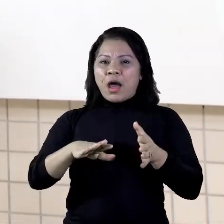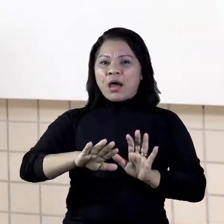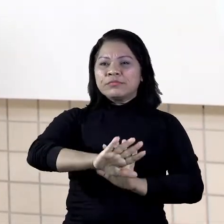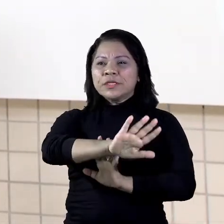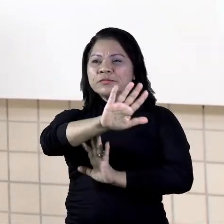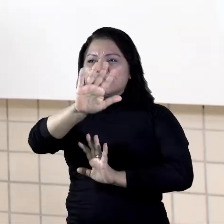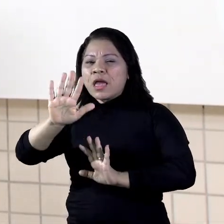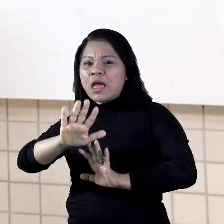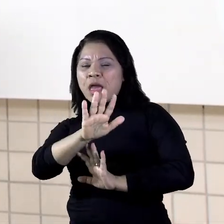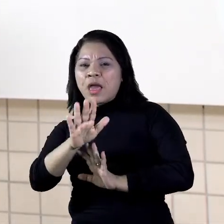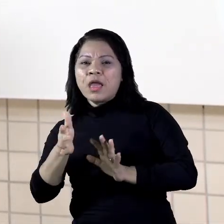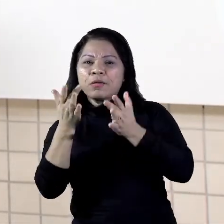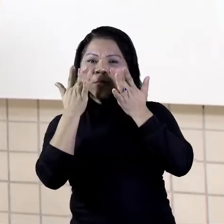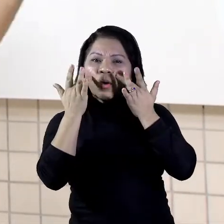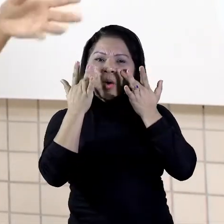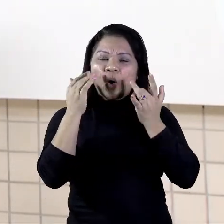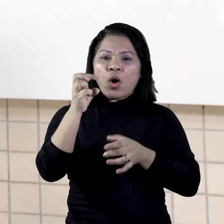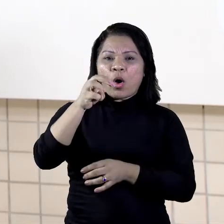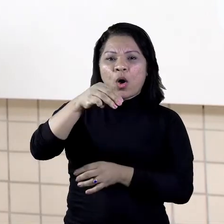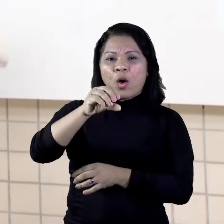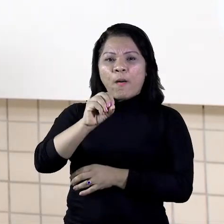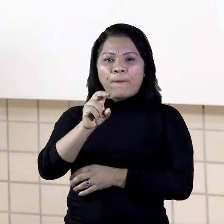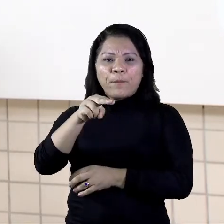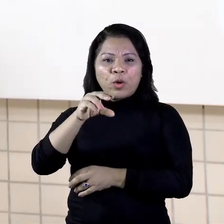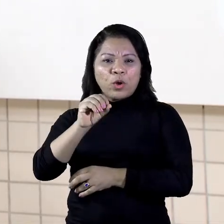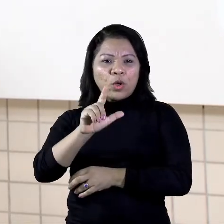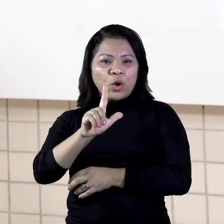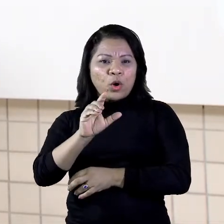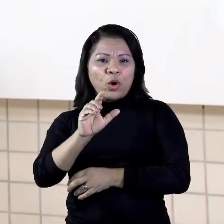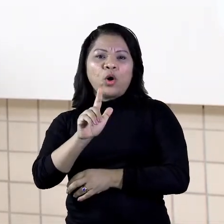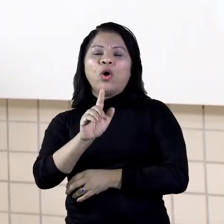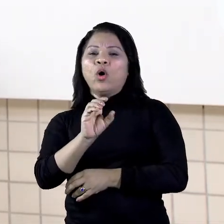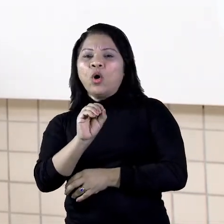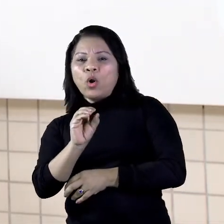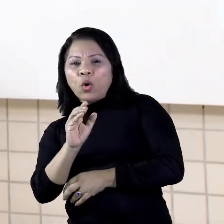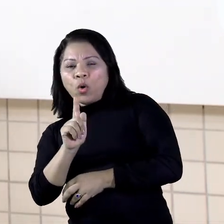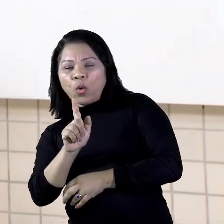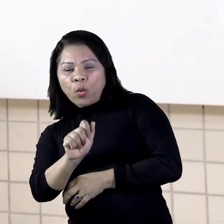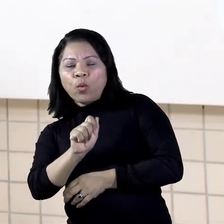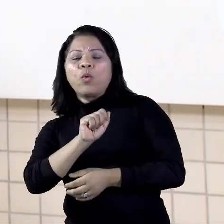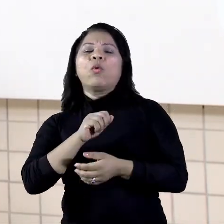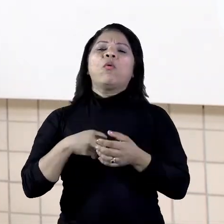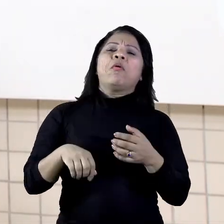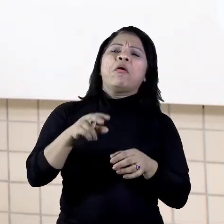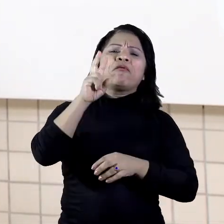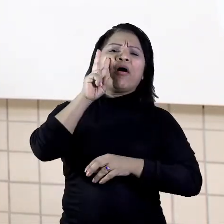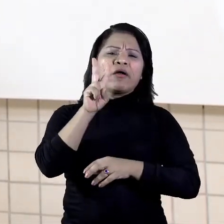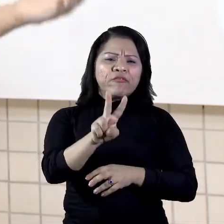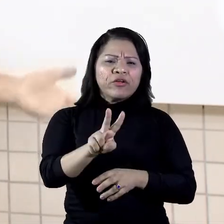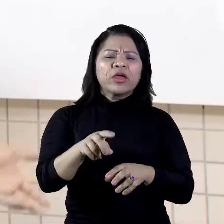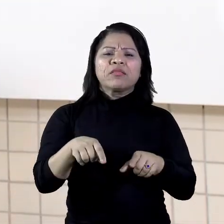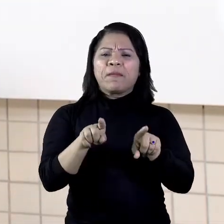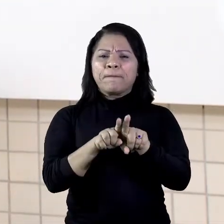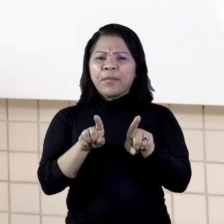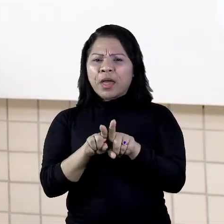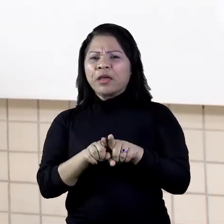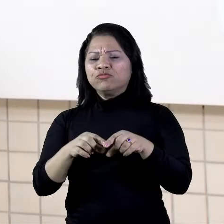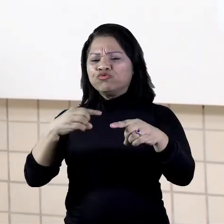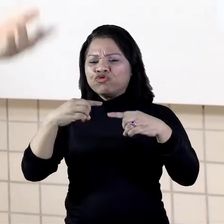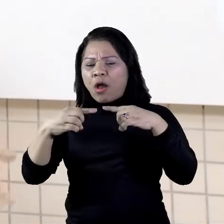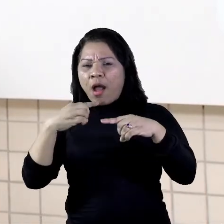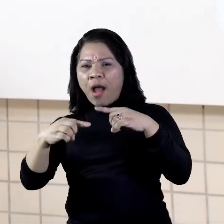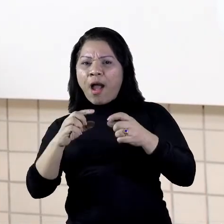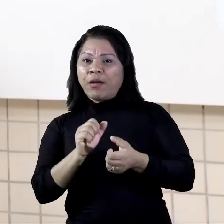monólogo. Ou então uma cena de teatro normal. Você vai conseguir ver, assistir lá. E quando a gente puder voltar